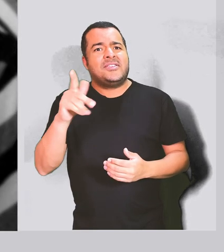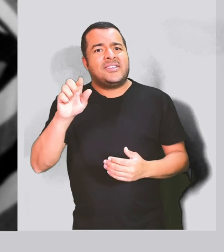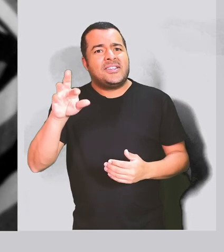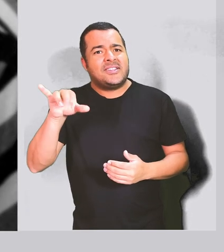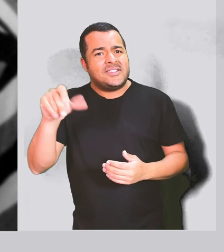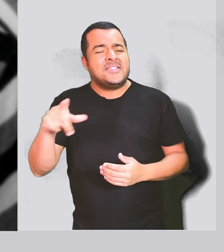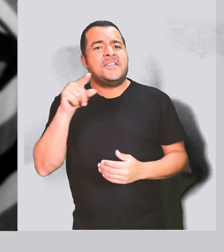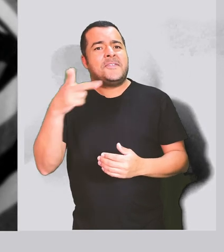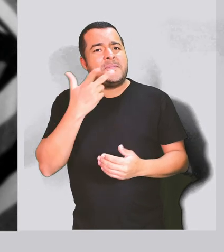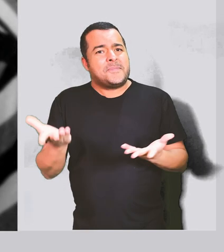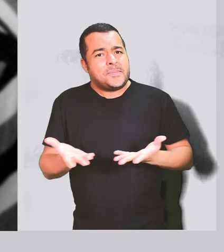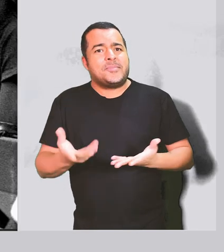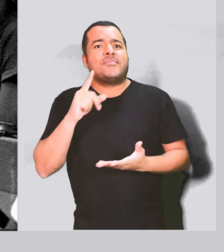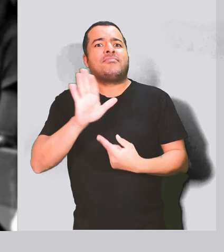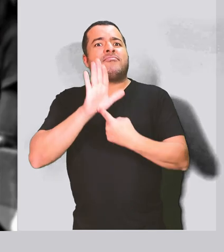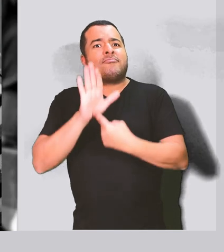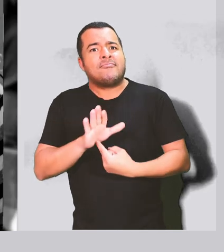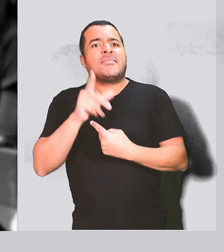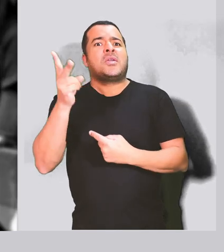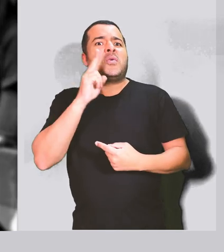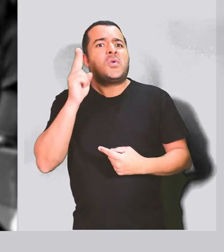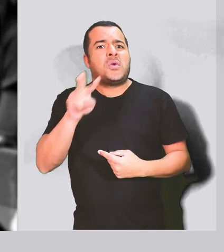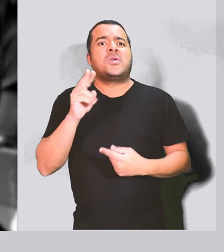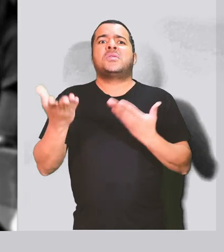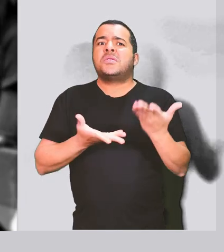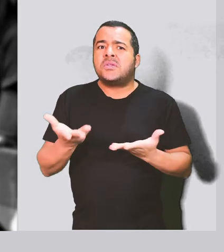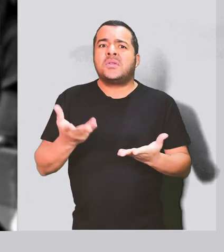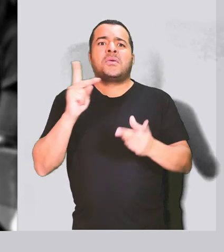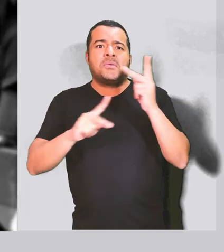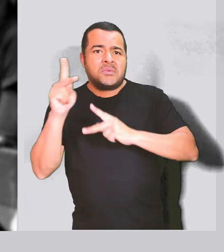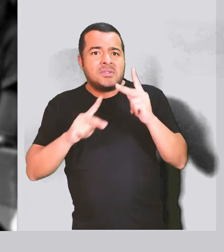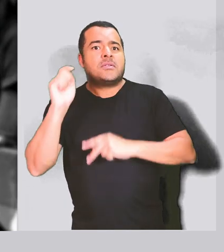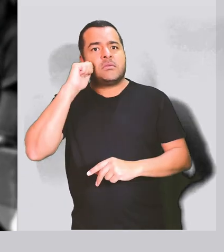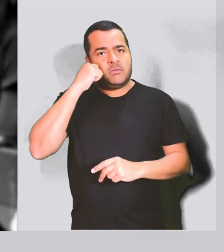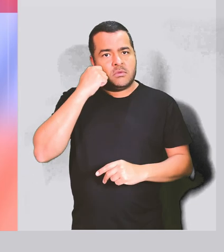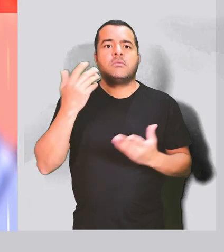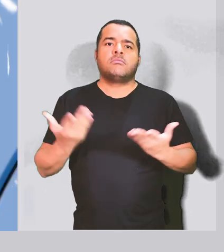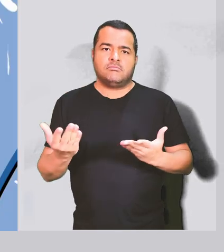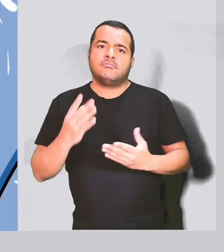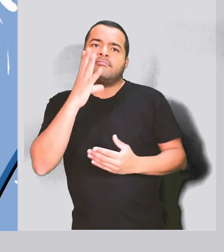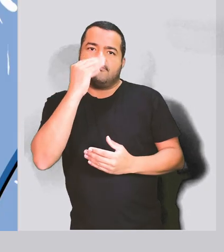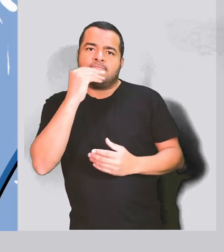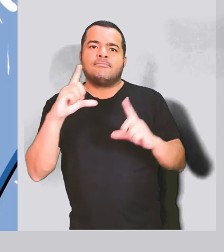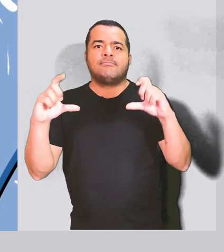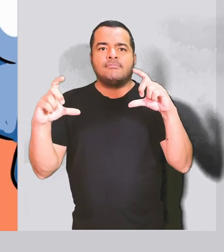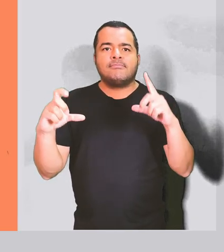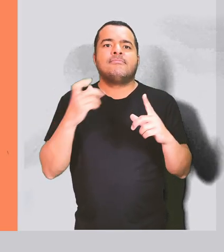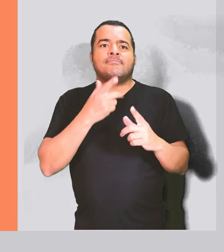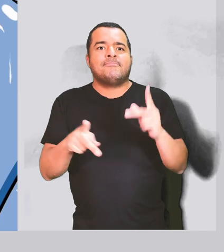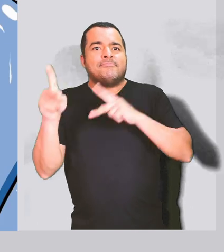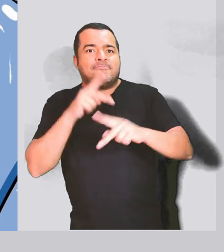Ele dedicou o seu trabalho fotográfico para construir outras narrativas sobre a população negra. Imagens como essas